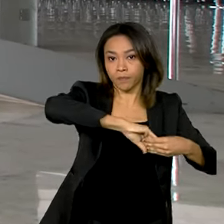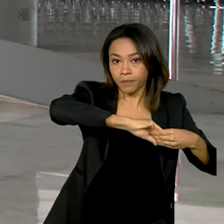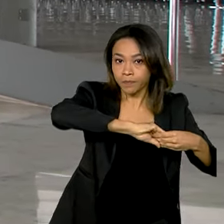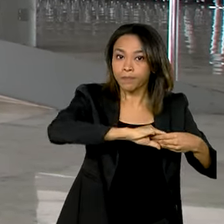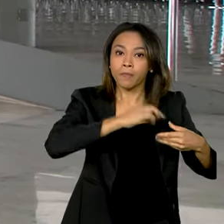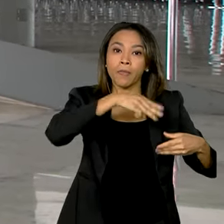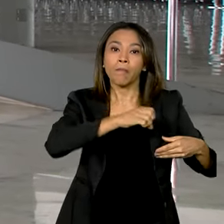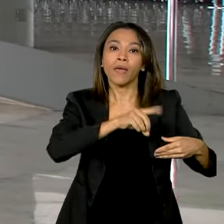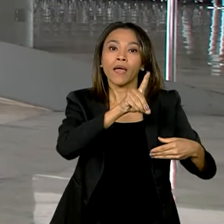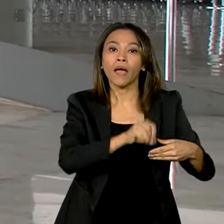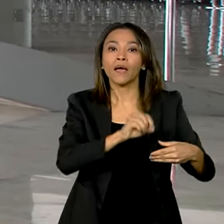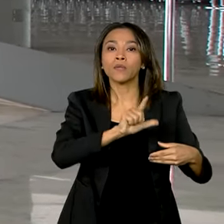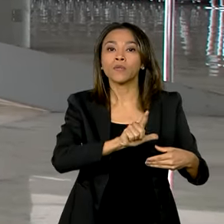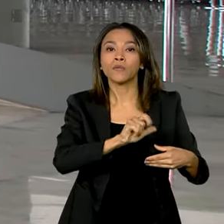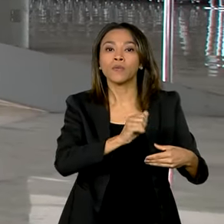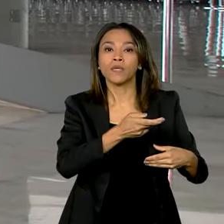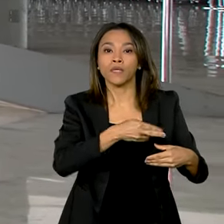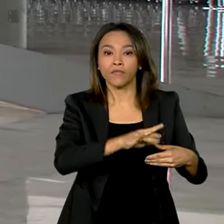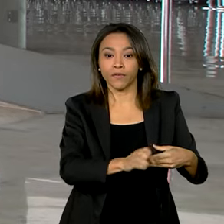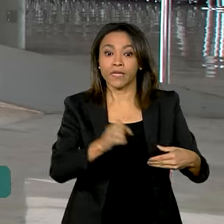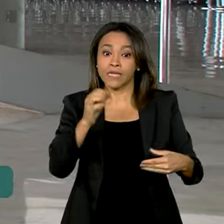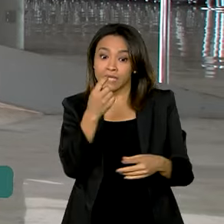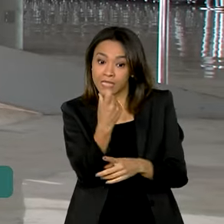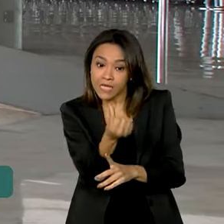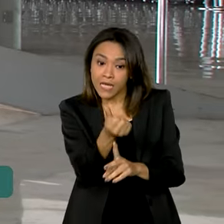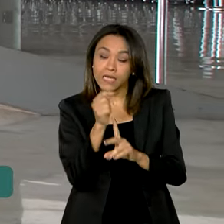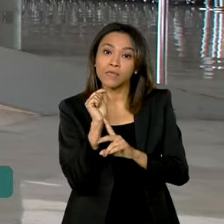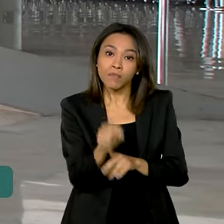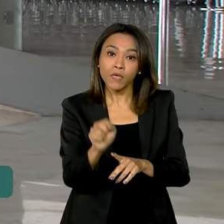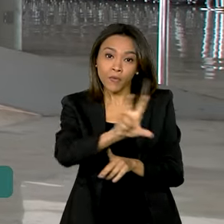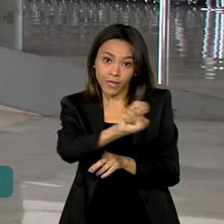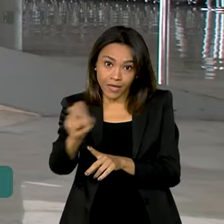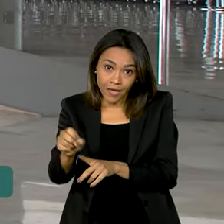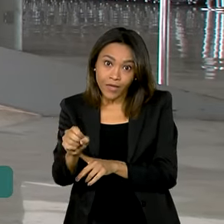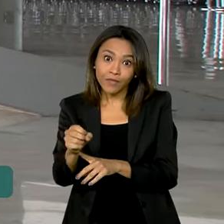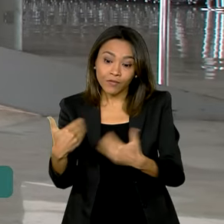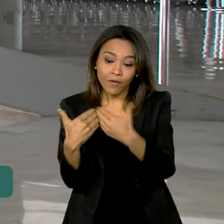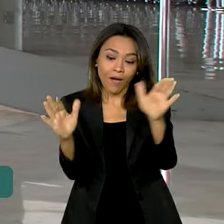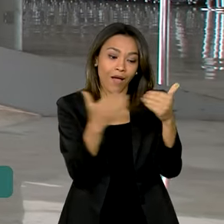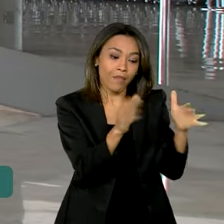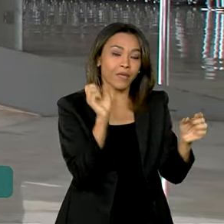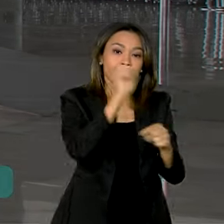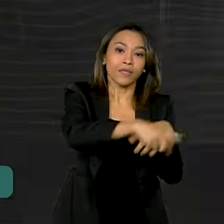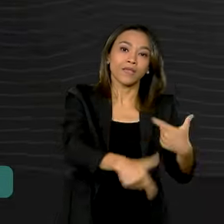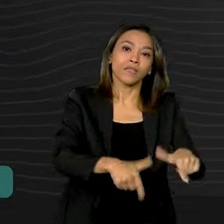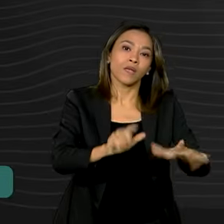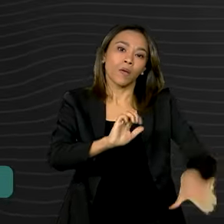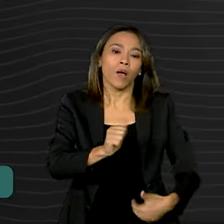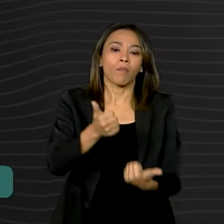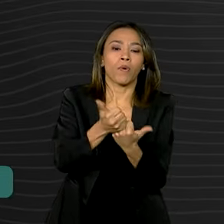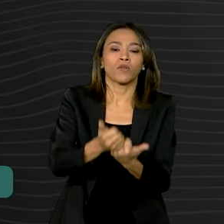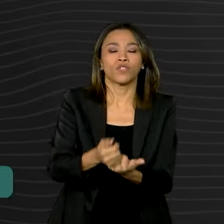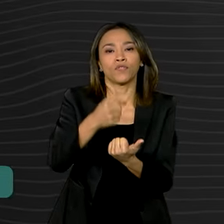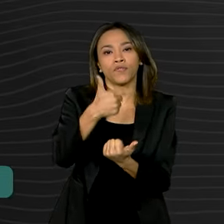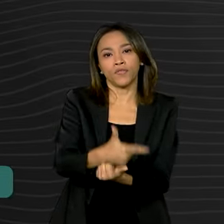Segundo a empresa, vão ser gerados 6.500 novos empregos no Brasil, com aporte de 23 bilhões de reais. Esse é o